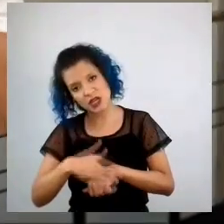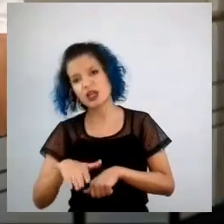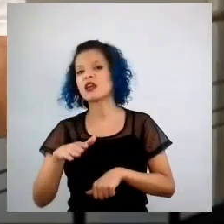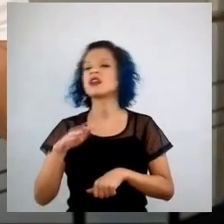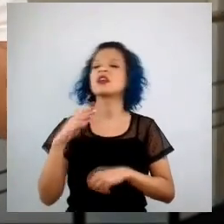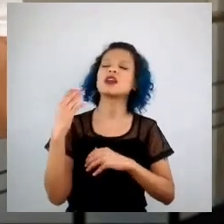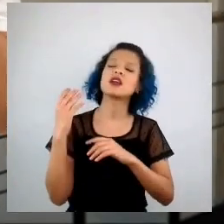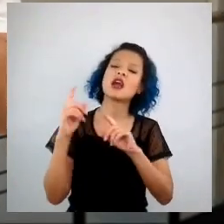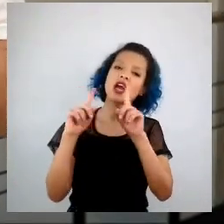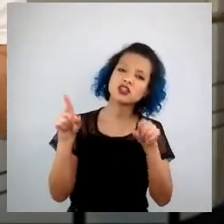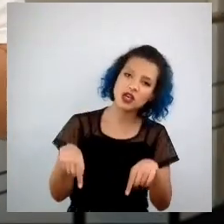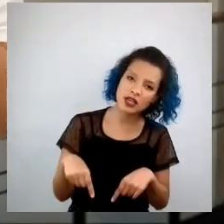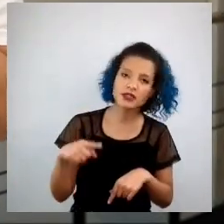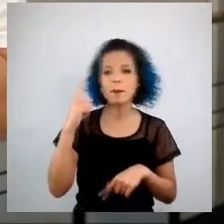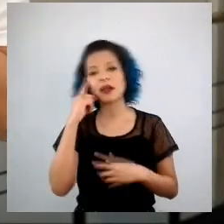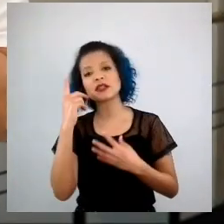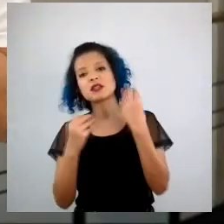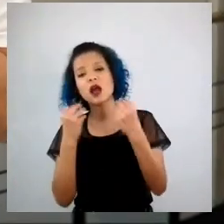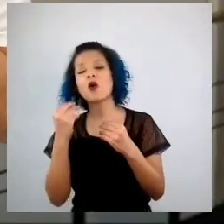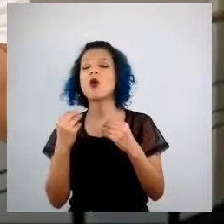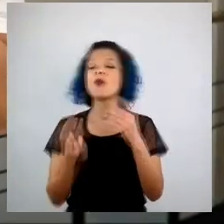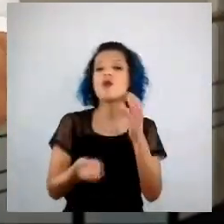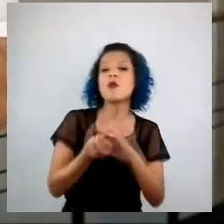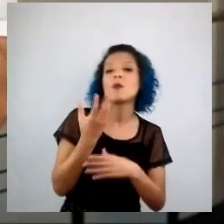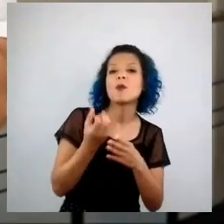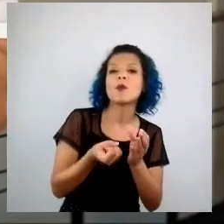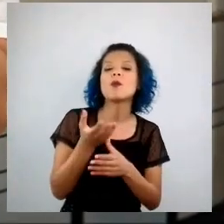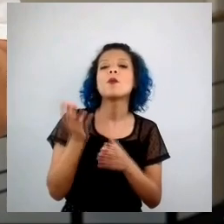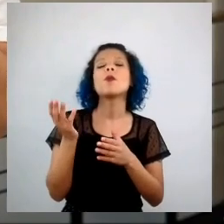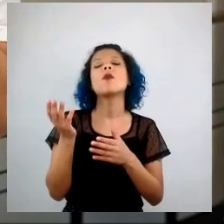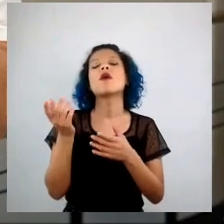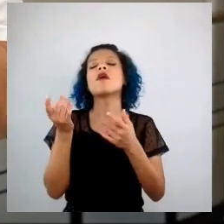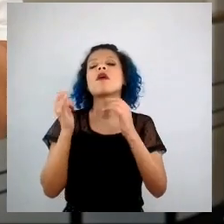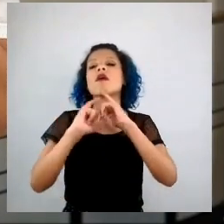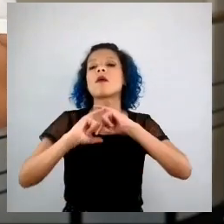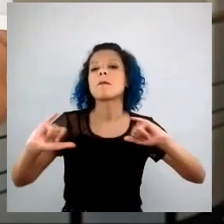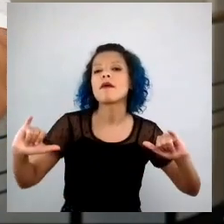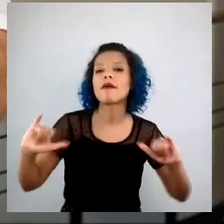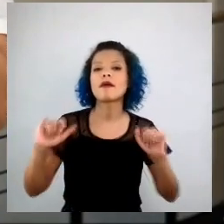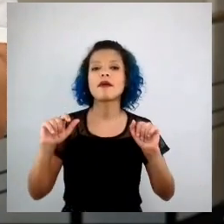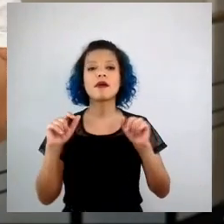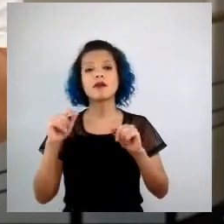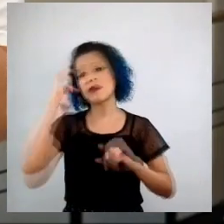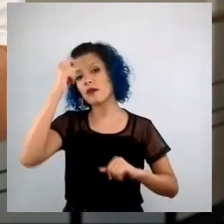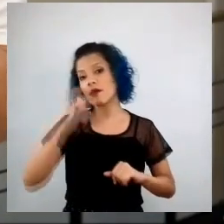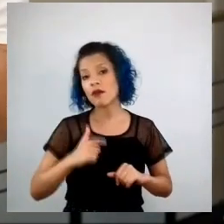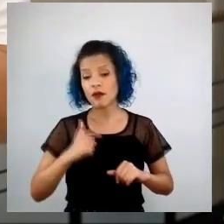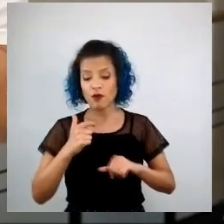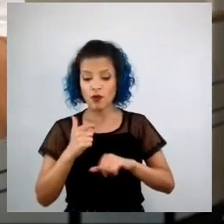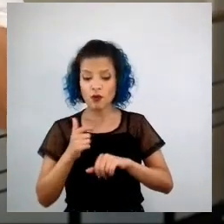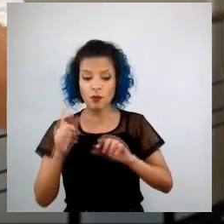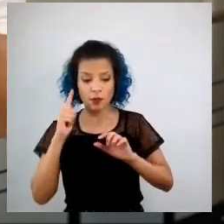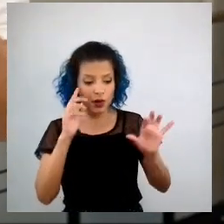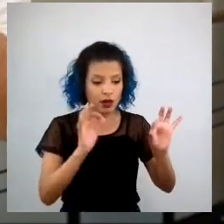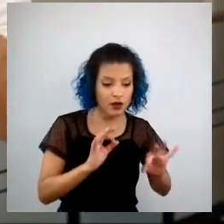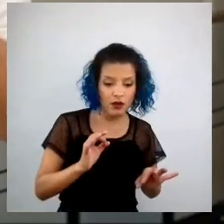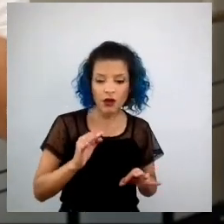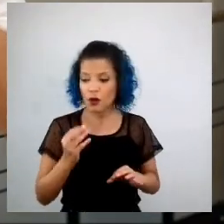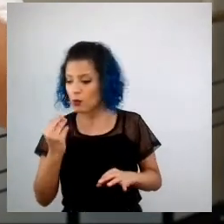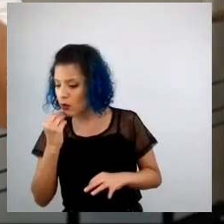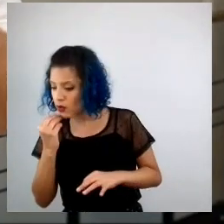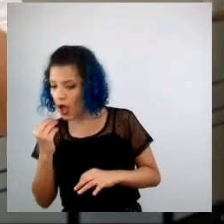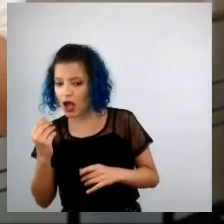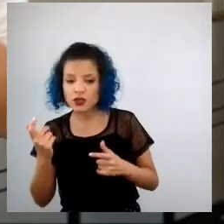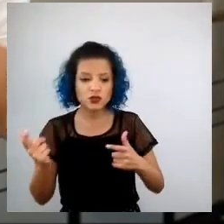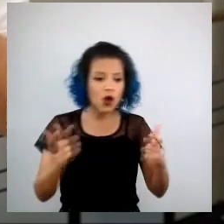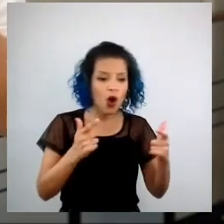de produção de campanhas e como o planejador percebia onde estavam as maiores oportunidades para ajudar os